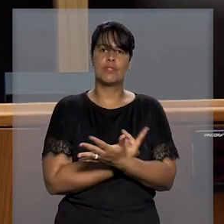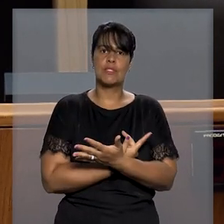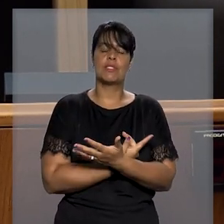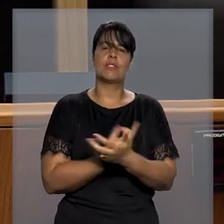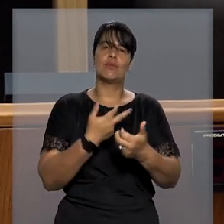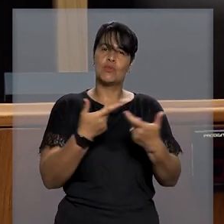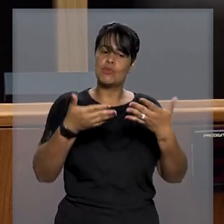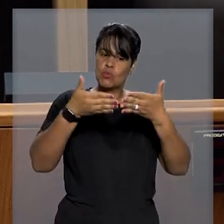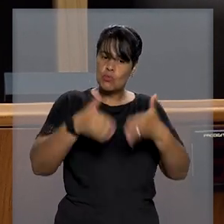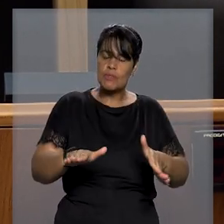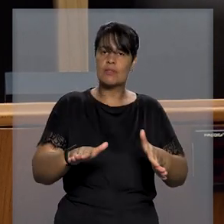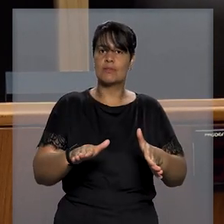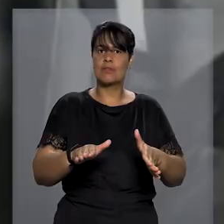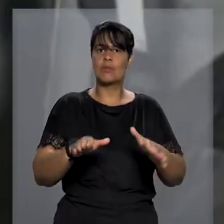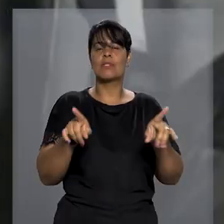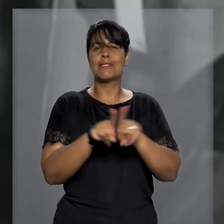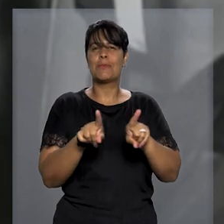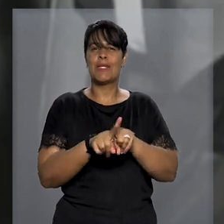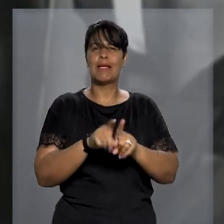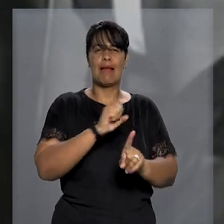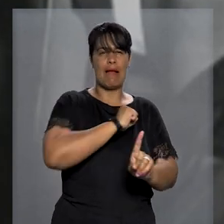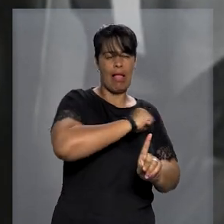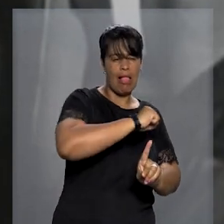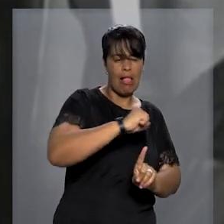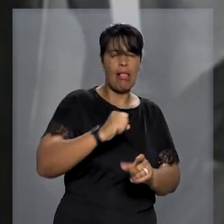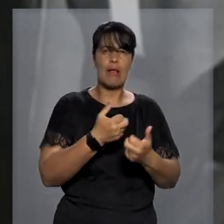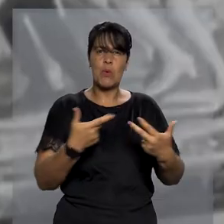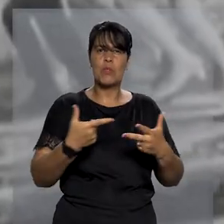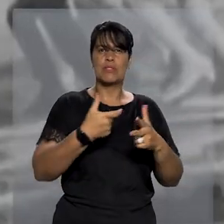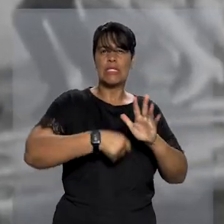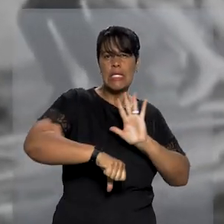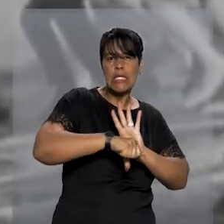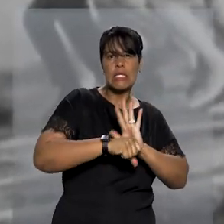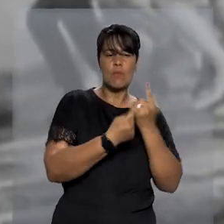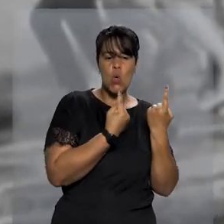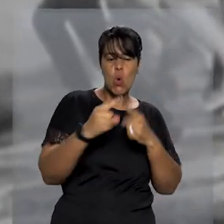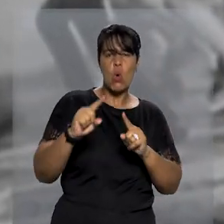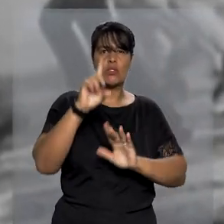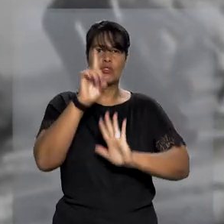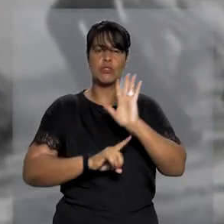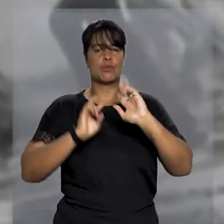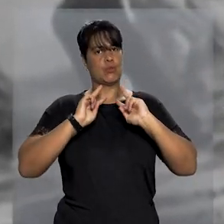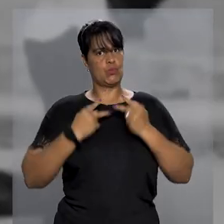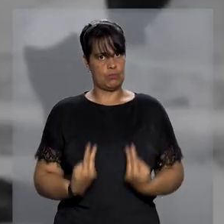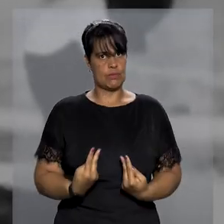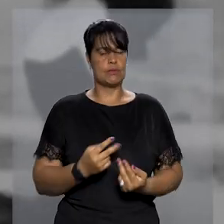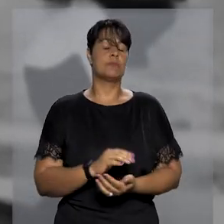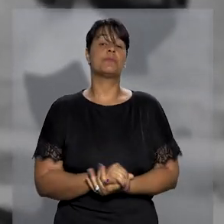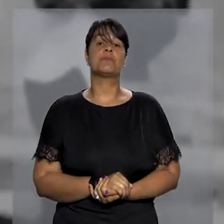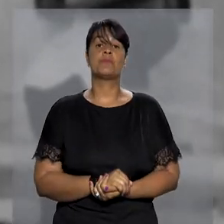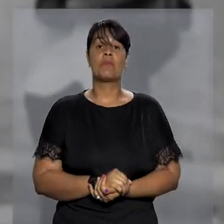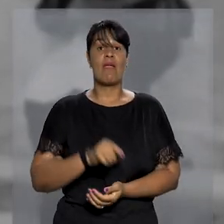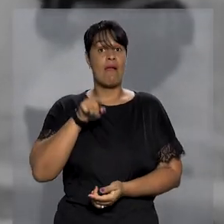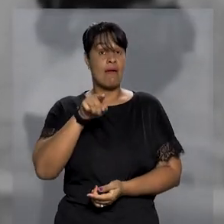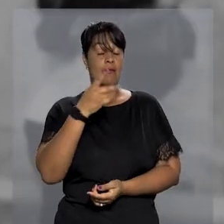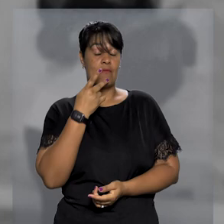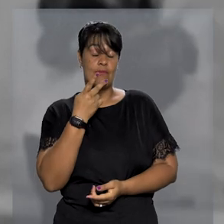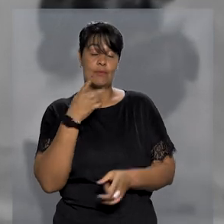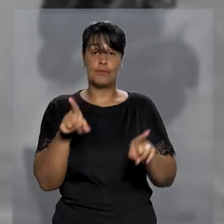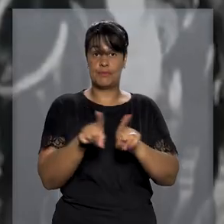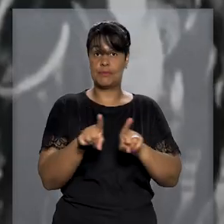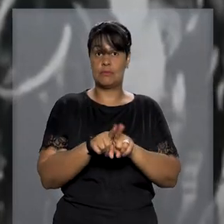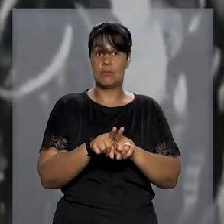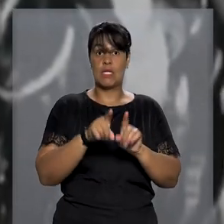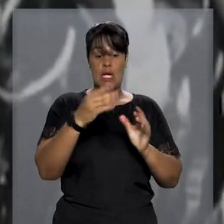políticos cometidos no exterior, incluídos os crimes contra os direitos humanos previstos em convenções internacionais. Segundo a